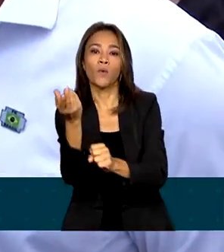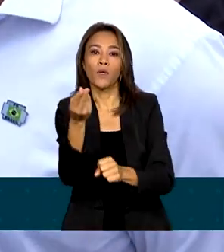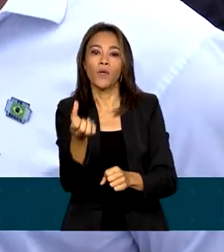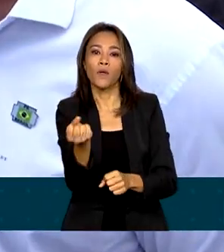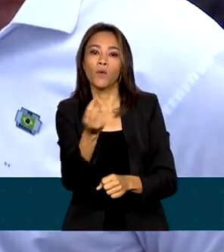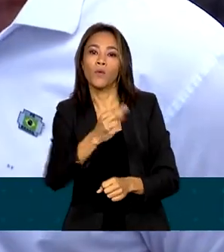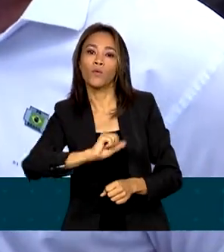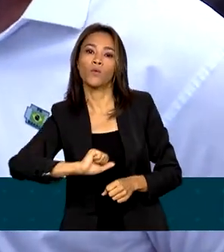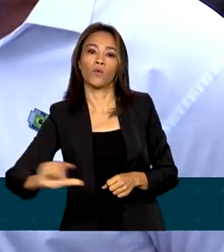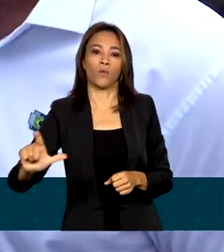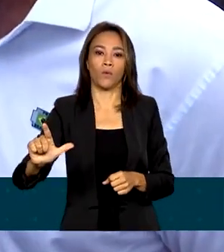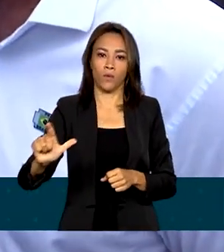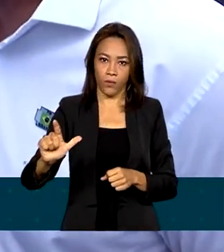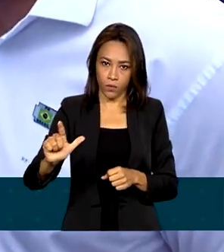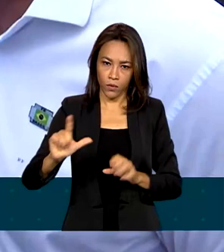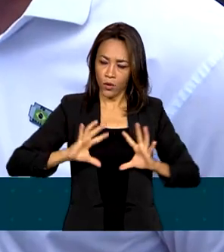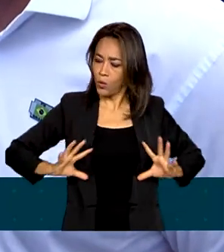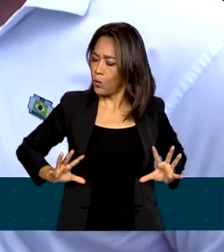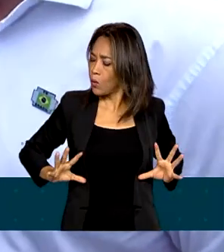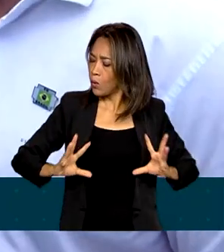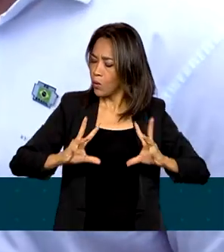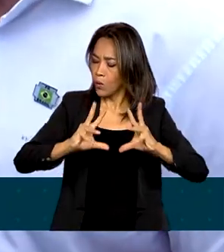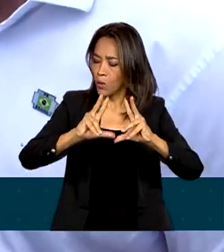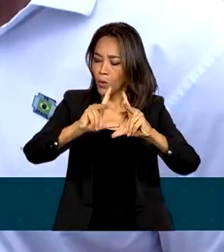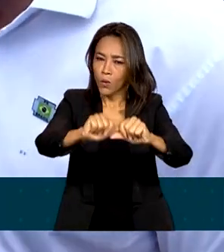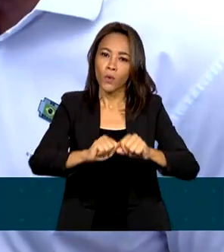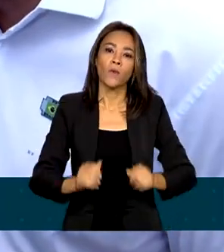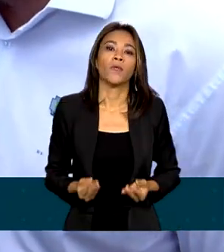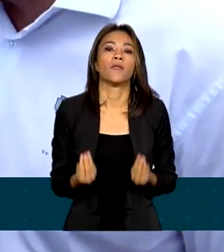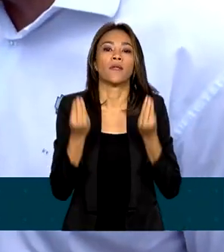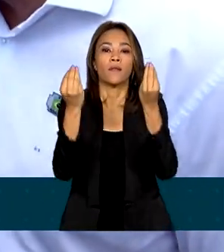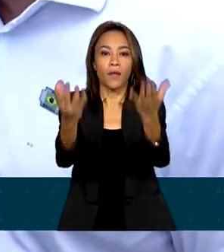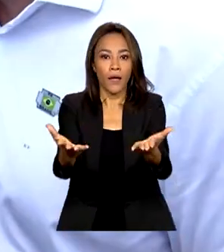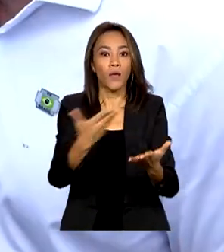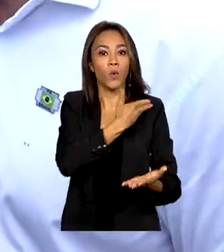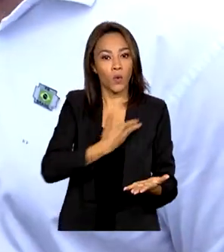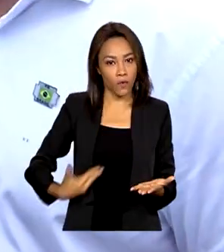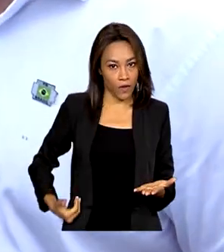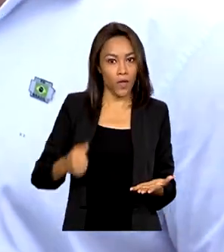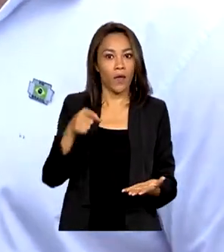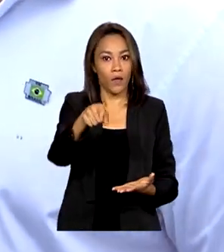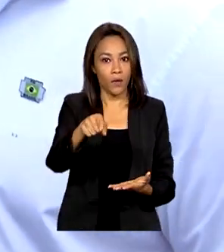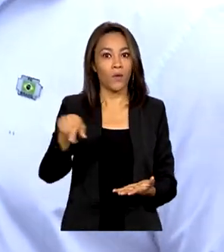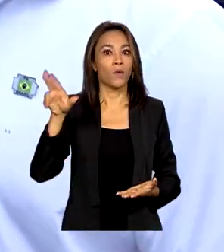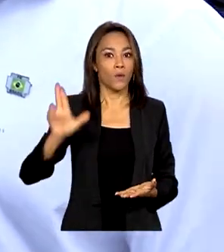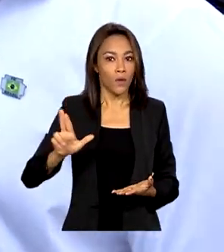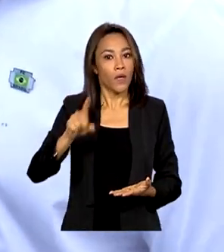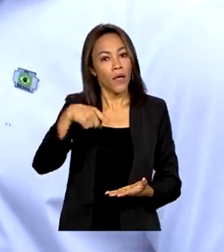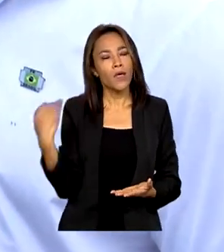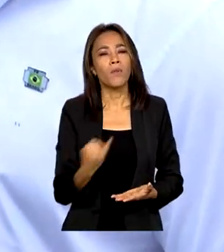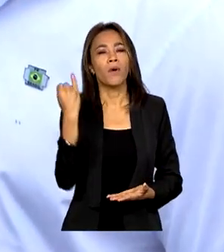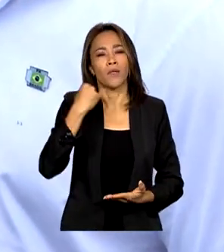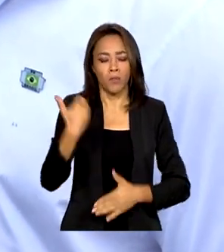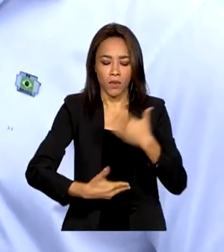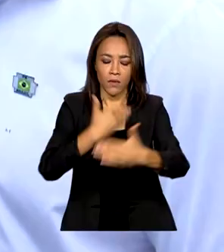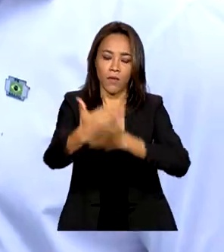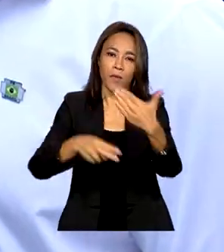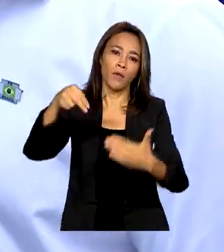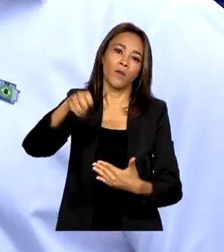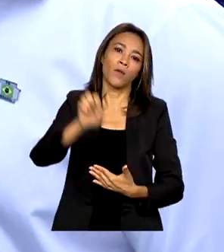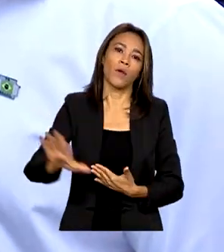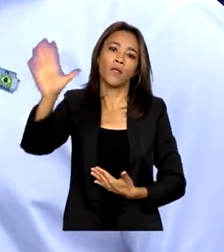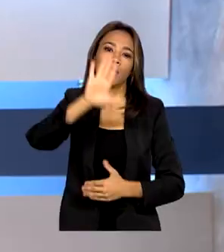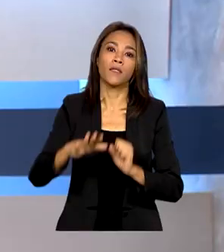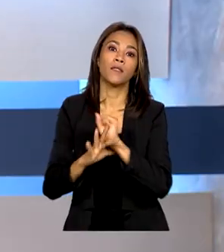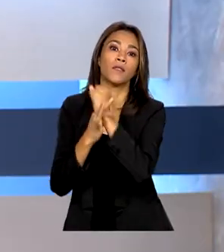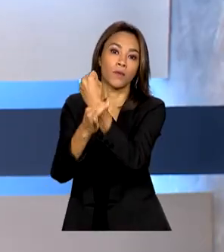entregar todos os trechos da BR-101 ainda no seu governo, que é uma obra fundamental para o desenvolvimento do Nordeste e para a segurança das